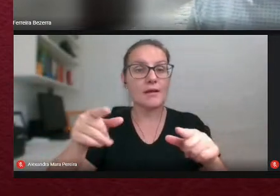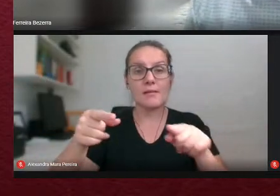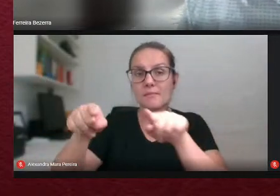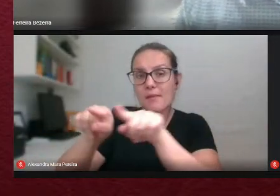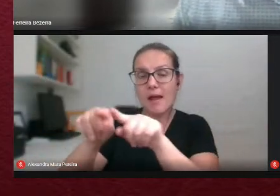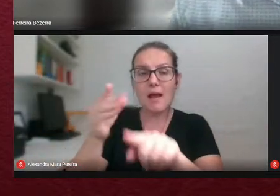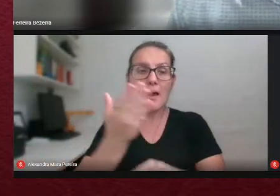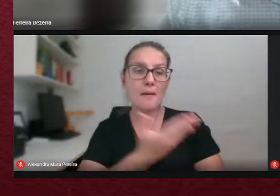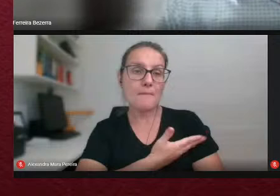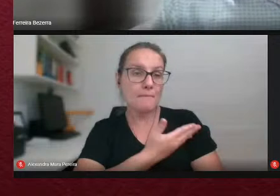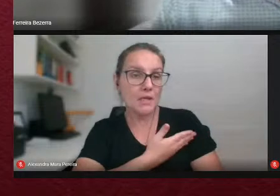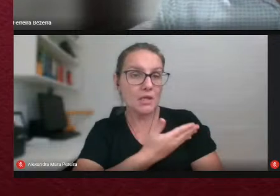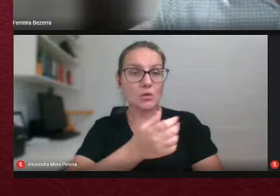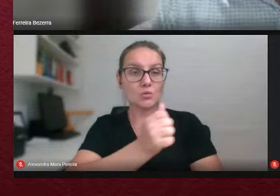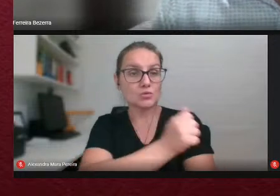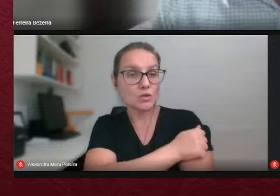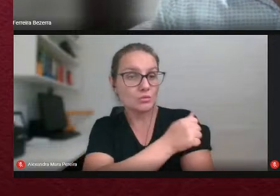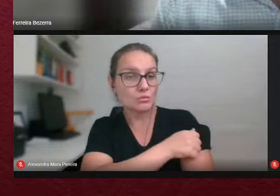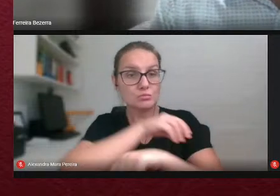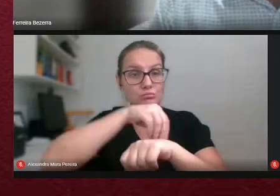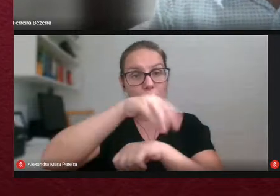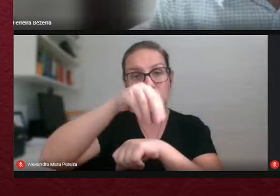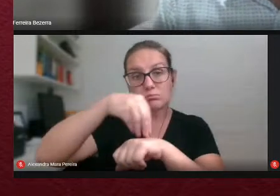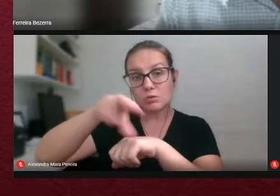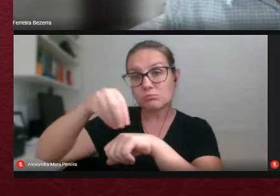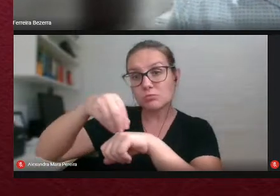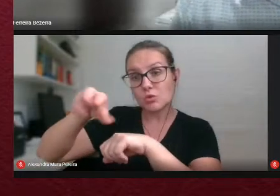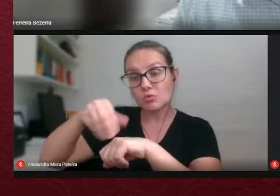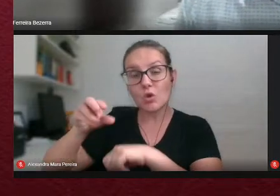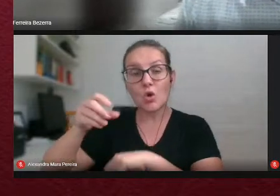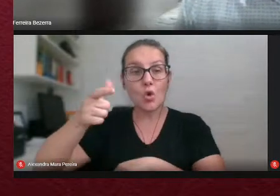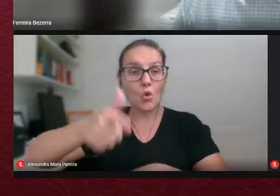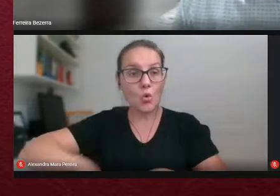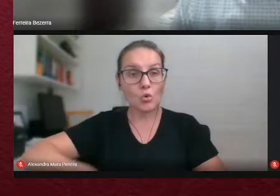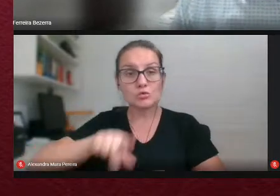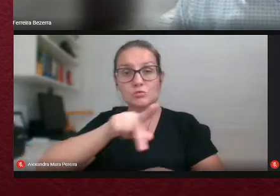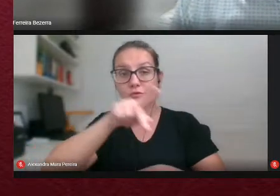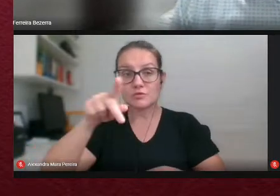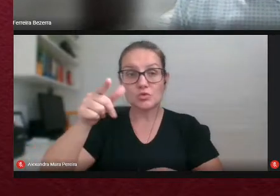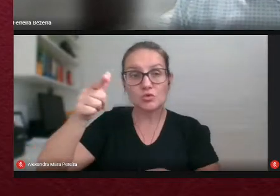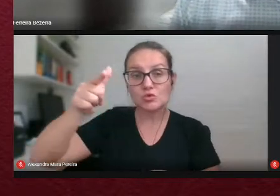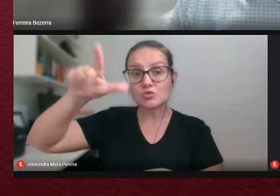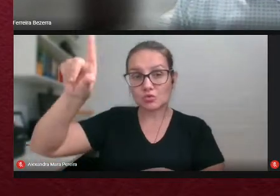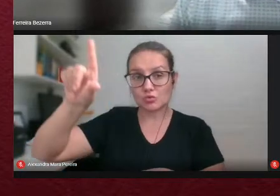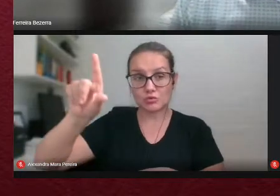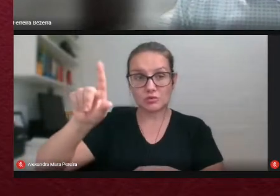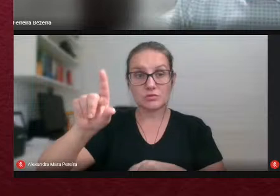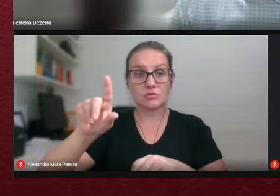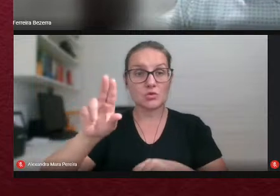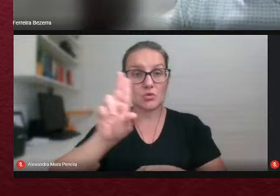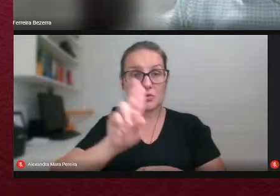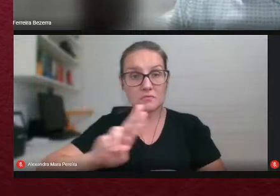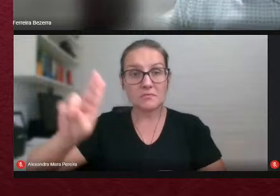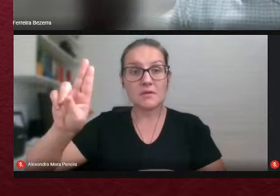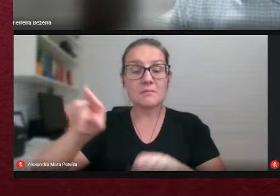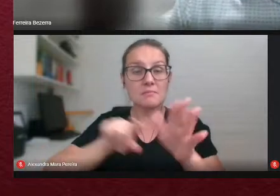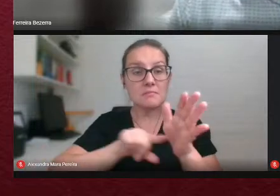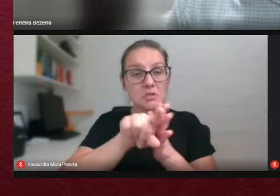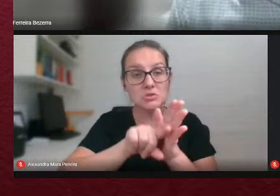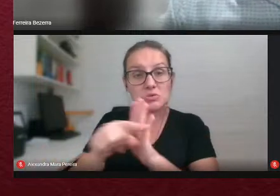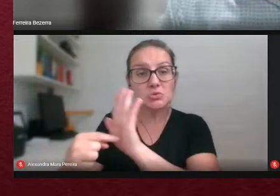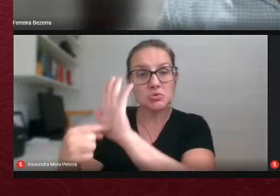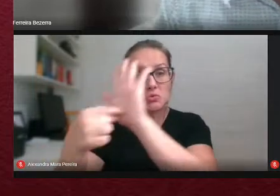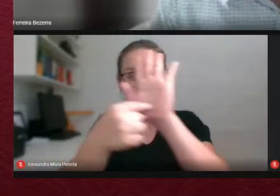colegas com os alunos entre outros professores e instituições para que também essa pesquisa circule seja